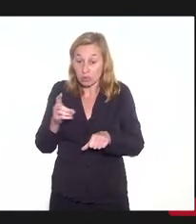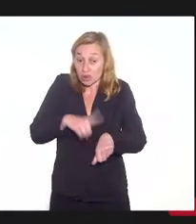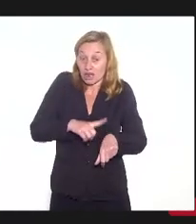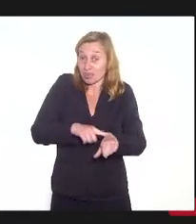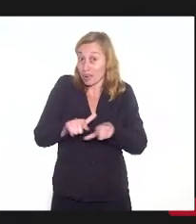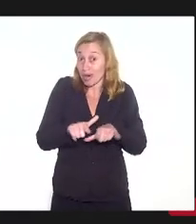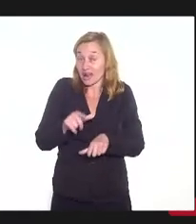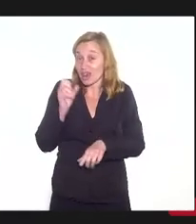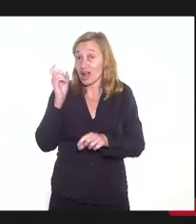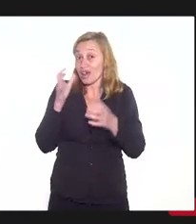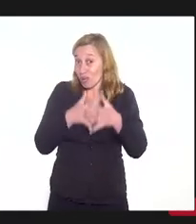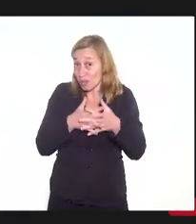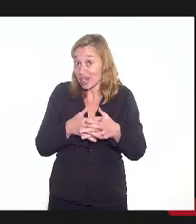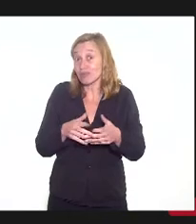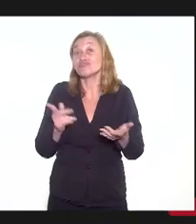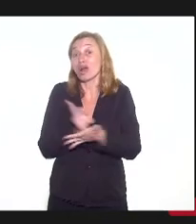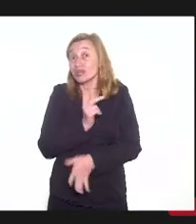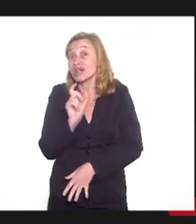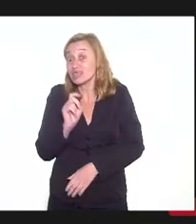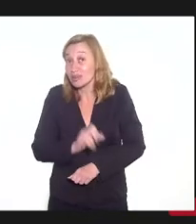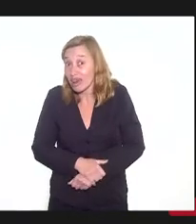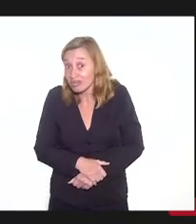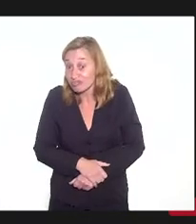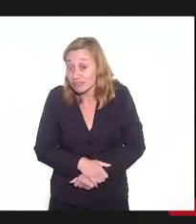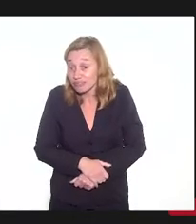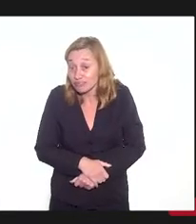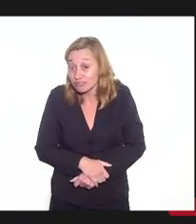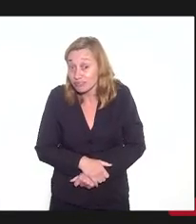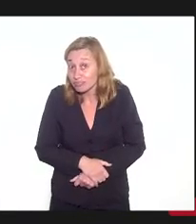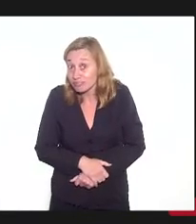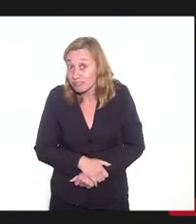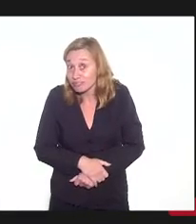Porque o que acontece é o seguinte, é que a